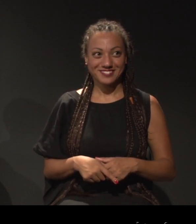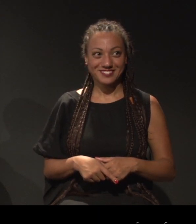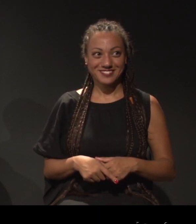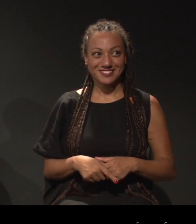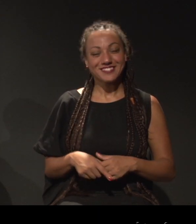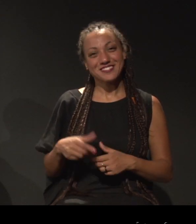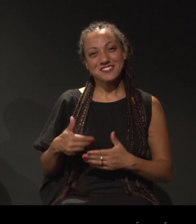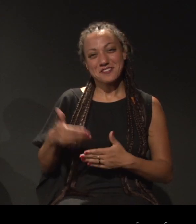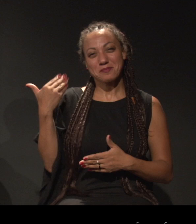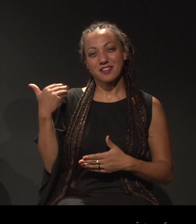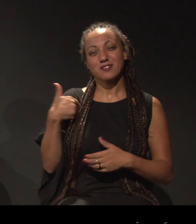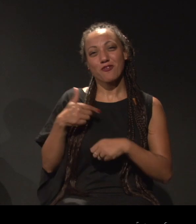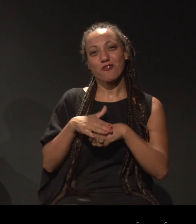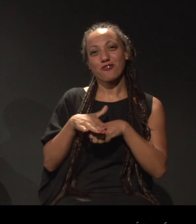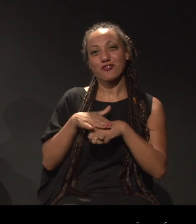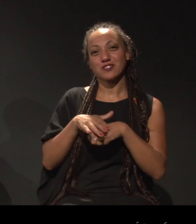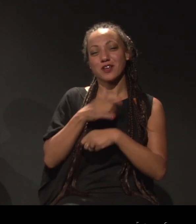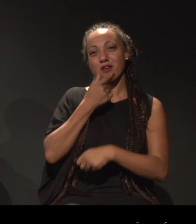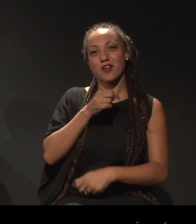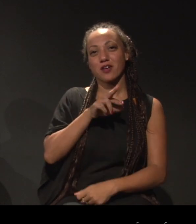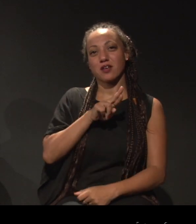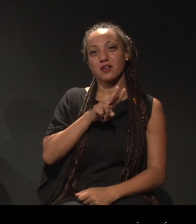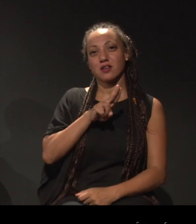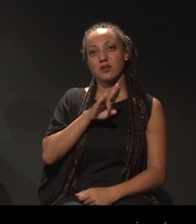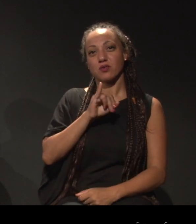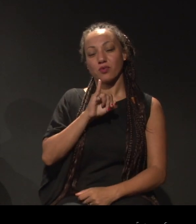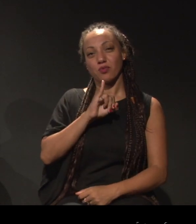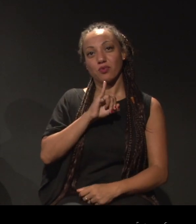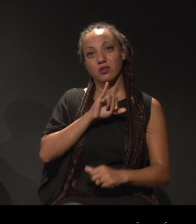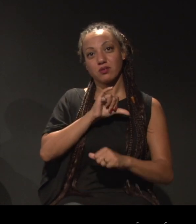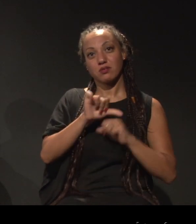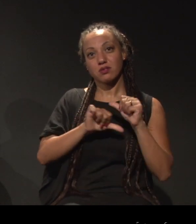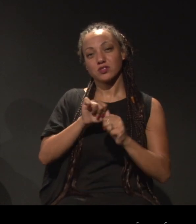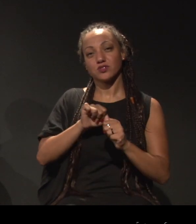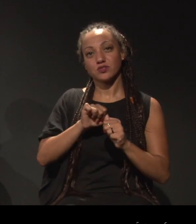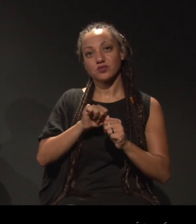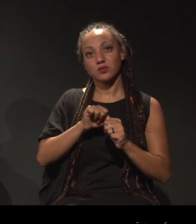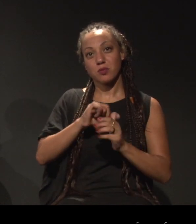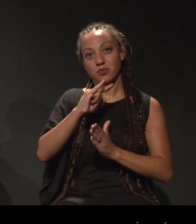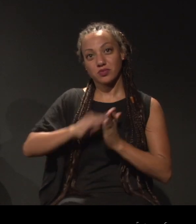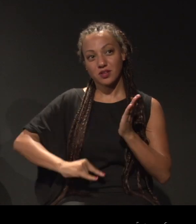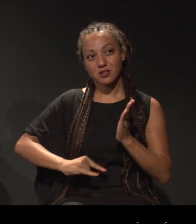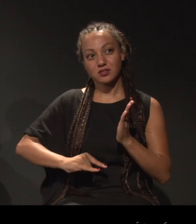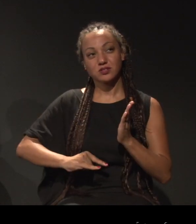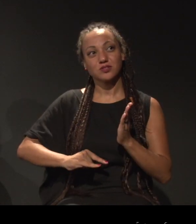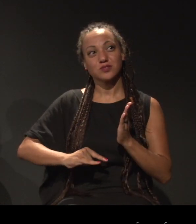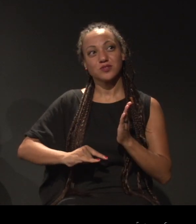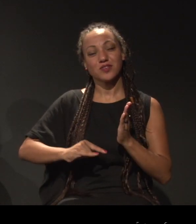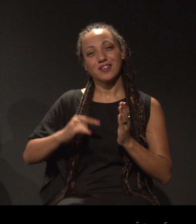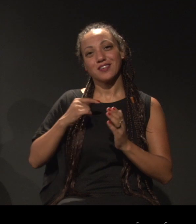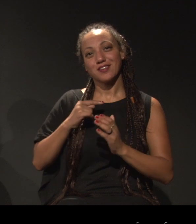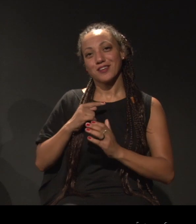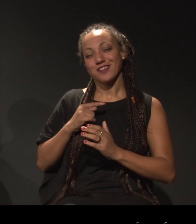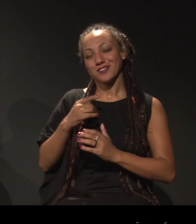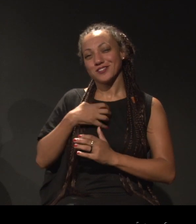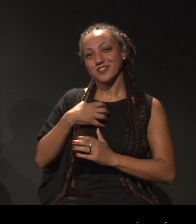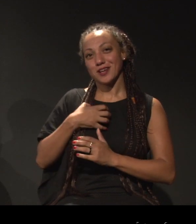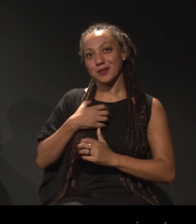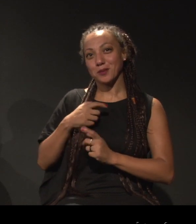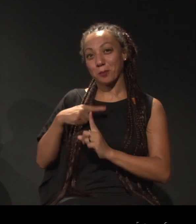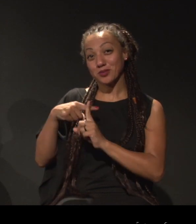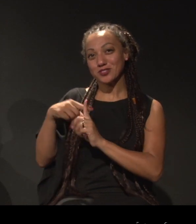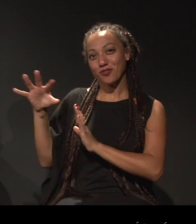Há tempos atrás, eu tive uma conversa com o Rui que virou um texto e que eu roubo positivamente dele o